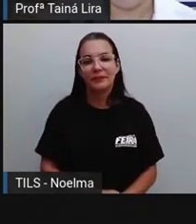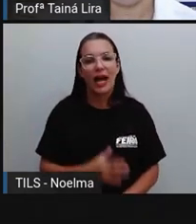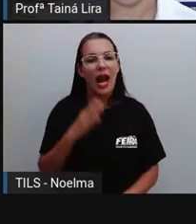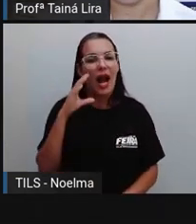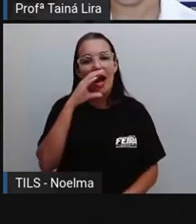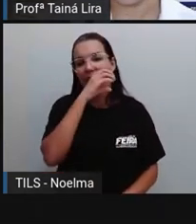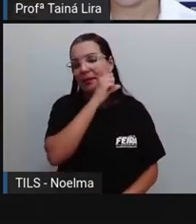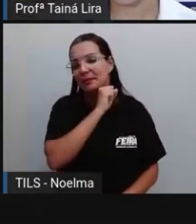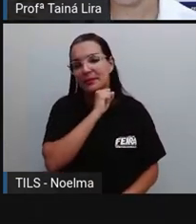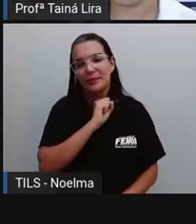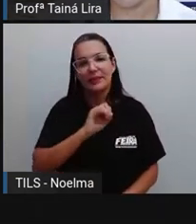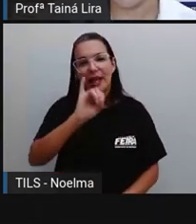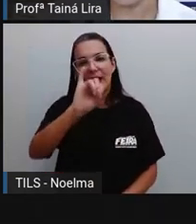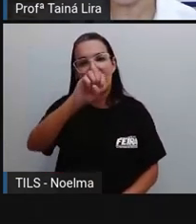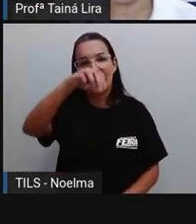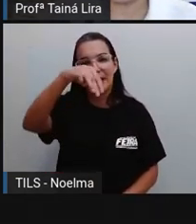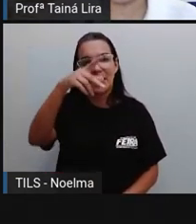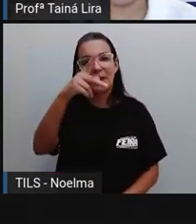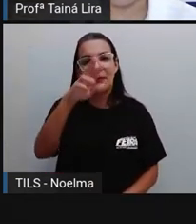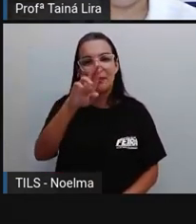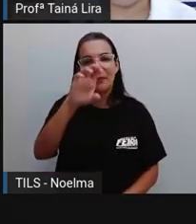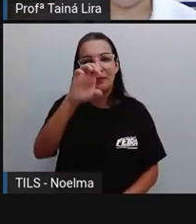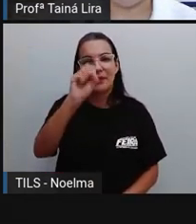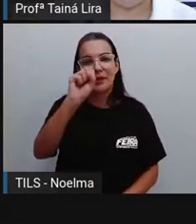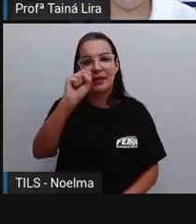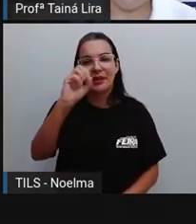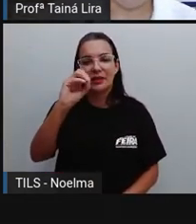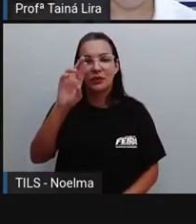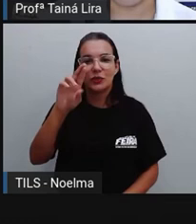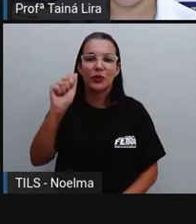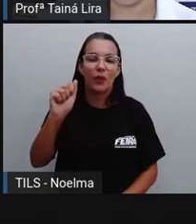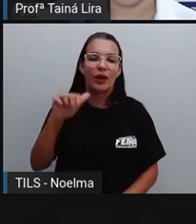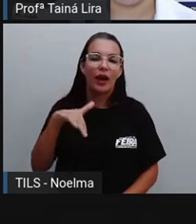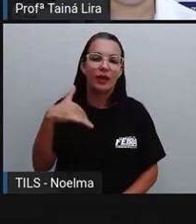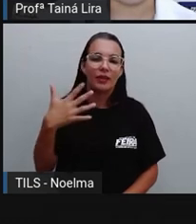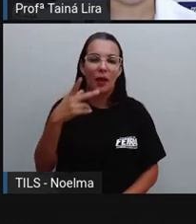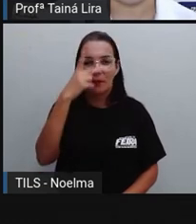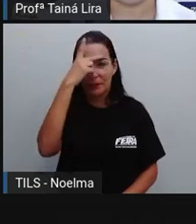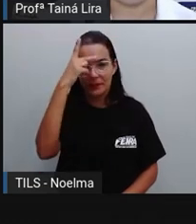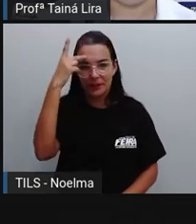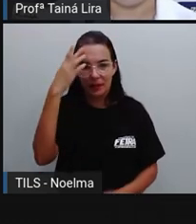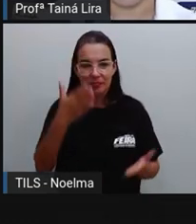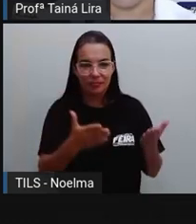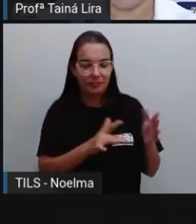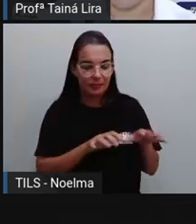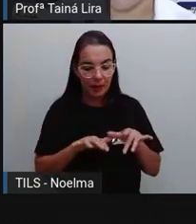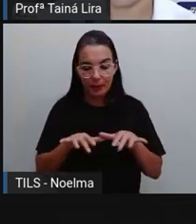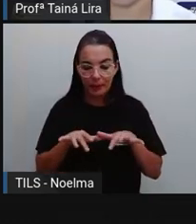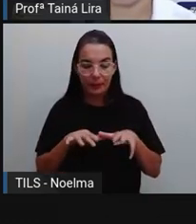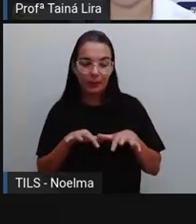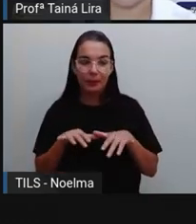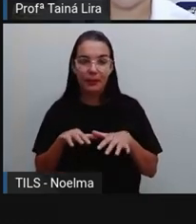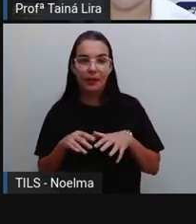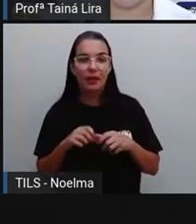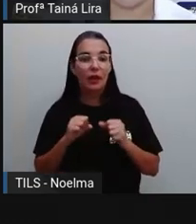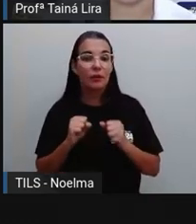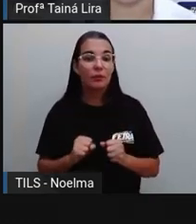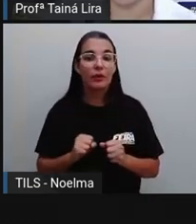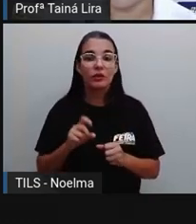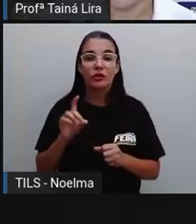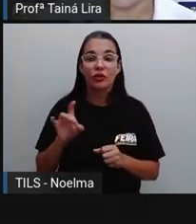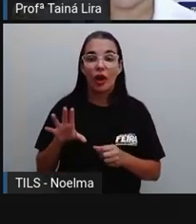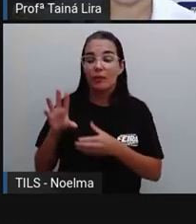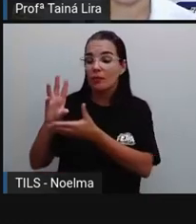mimeógrafo, que é a impressora. Então, a própria pessoa que tá aqui, ó, muitas vezes digitando o documento, pede aqui a